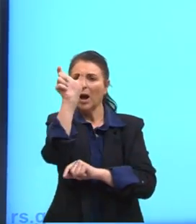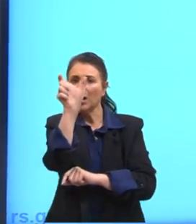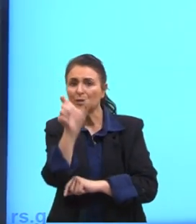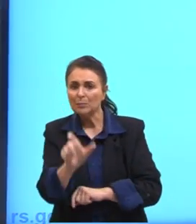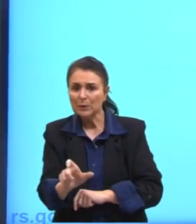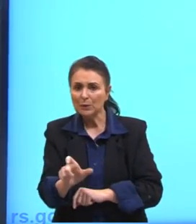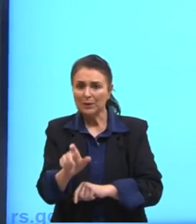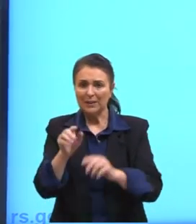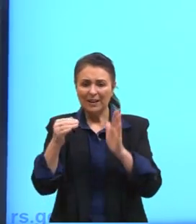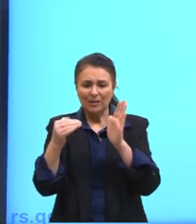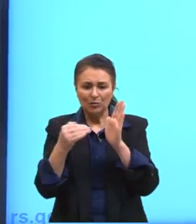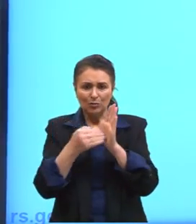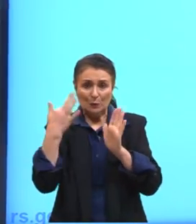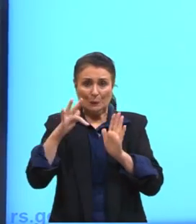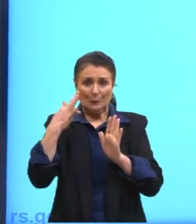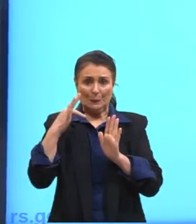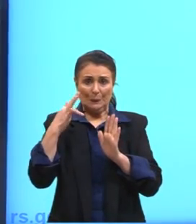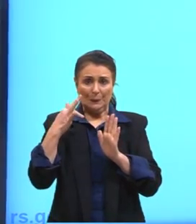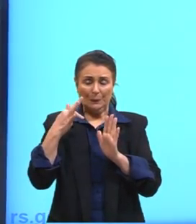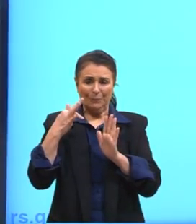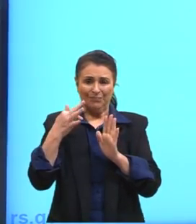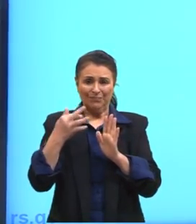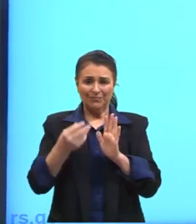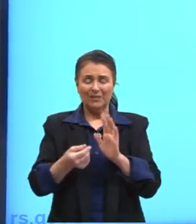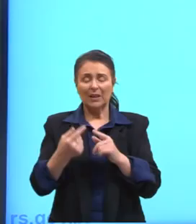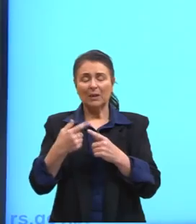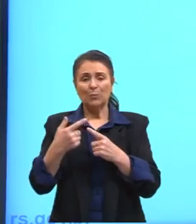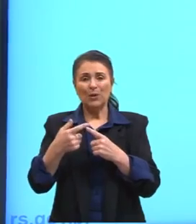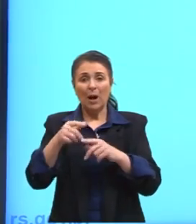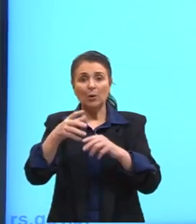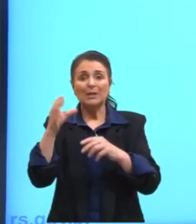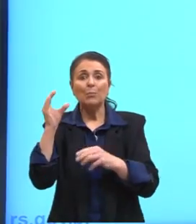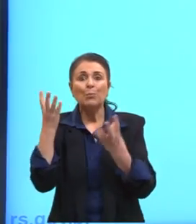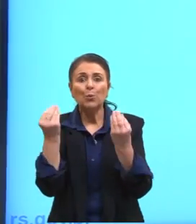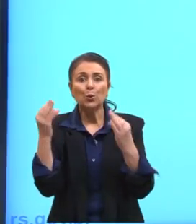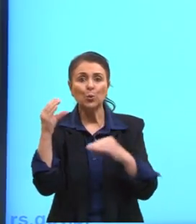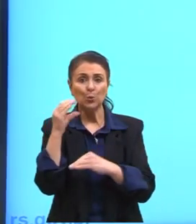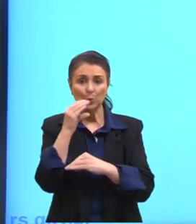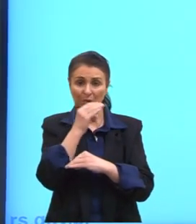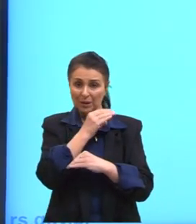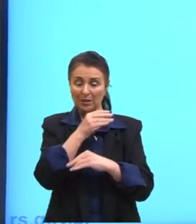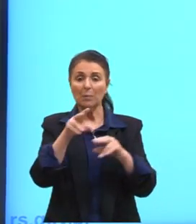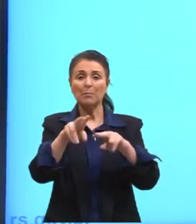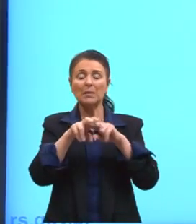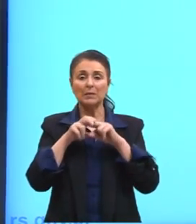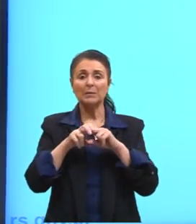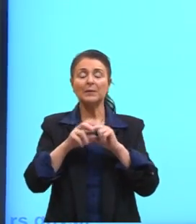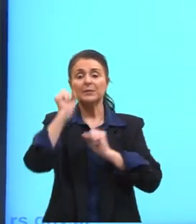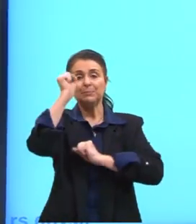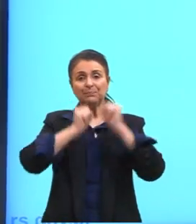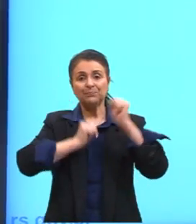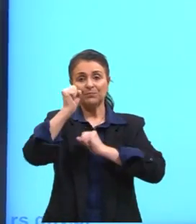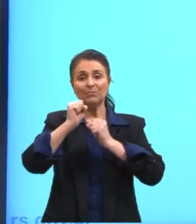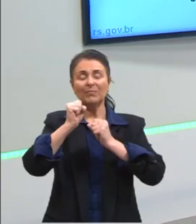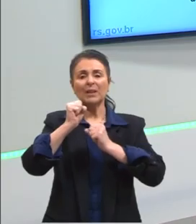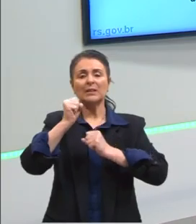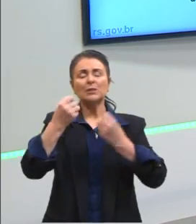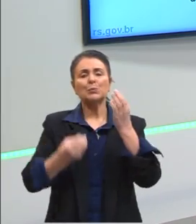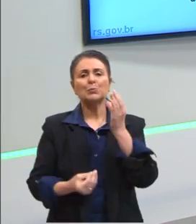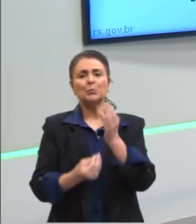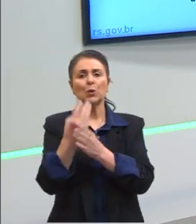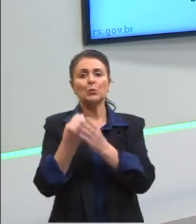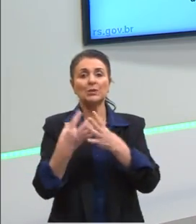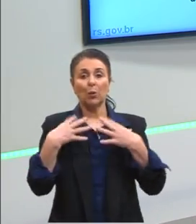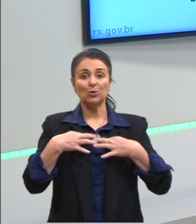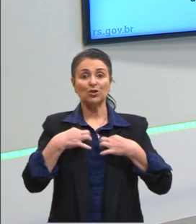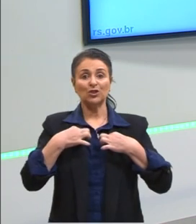Muito por causa desse superaquecimento que acontecia, né? Principalmente nas indústrias textas, né? A gente pode até observar em algum filme